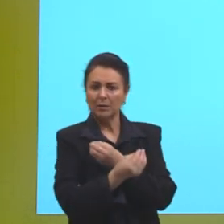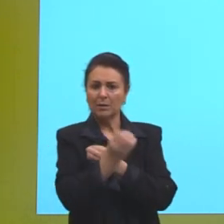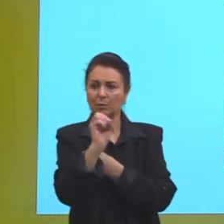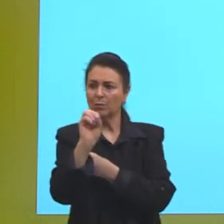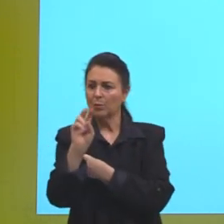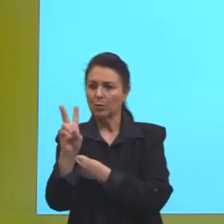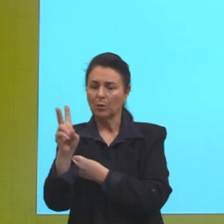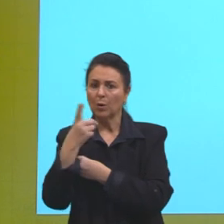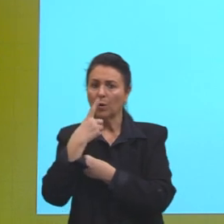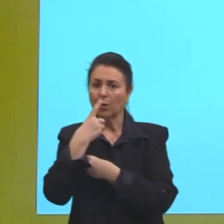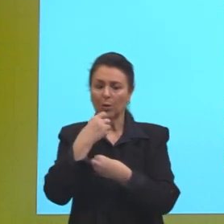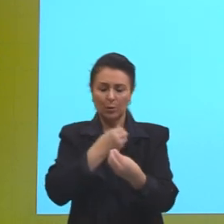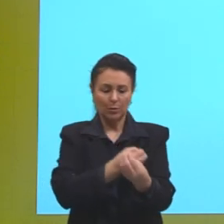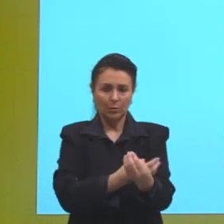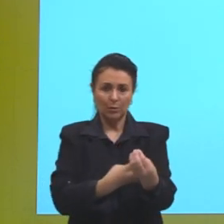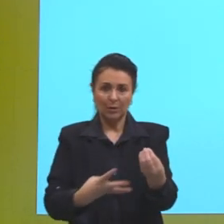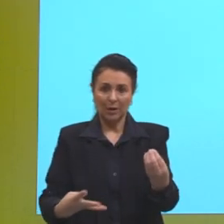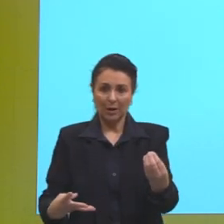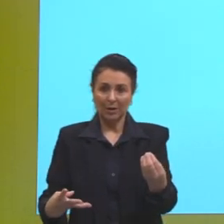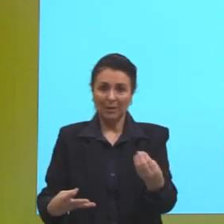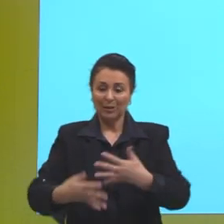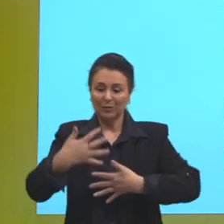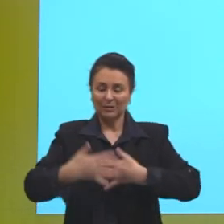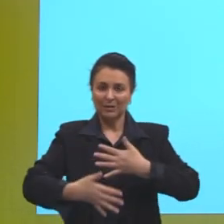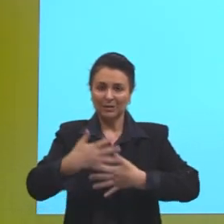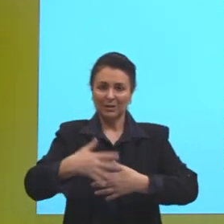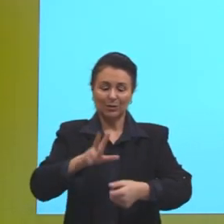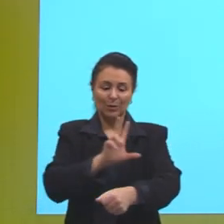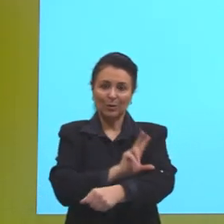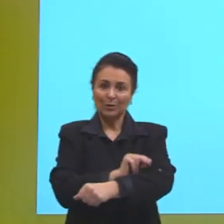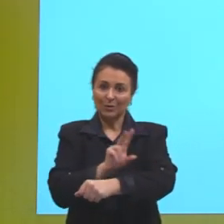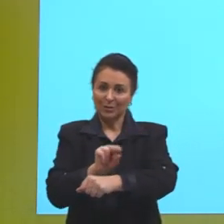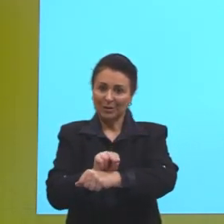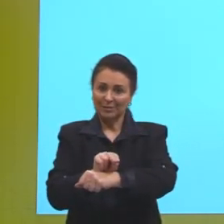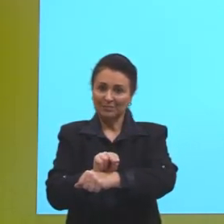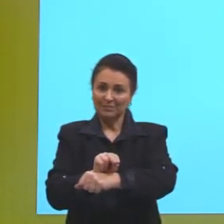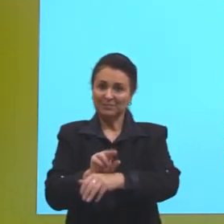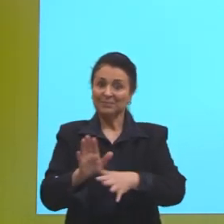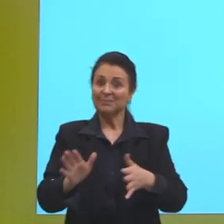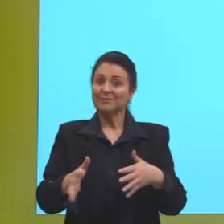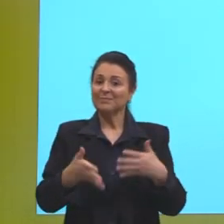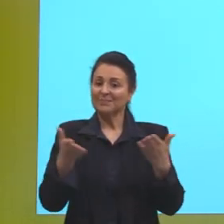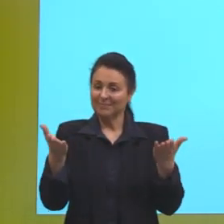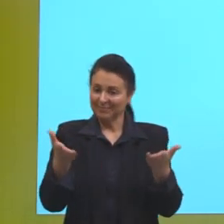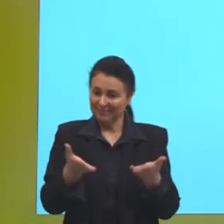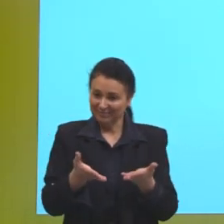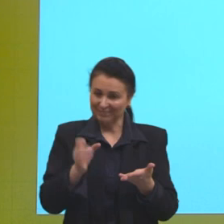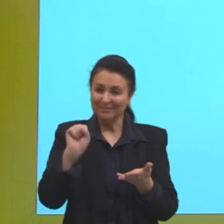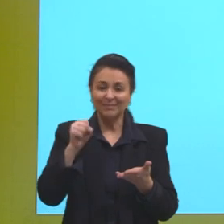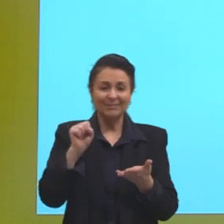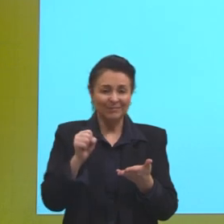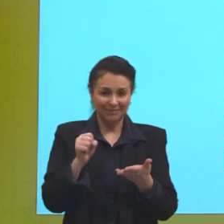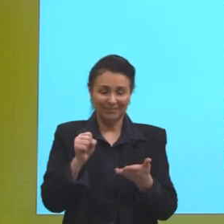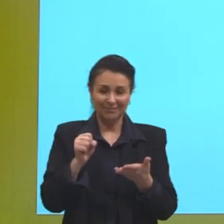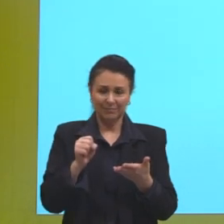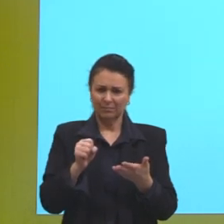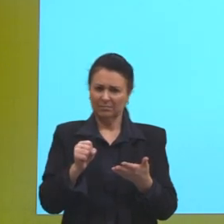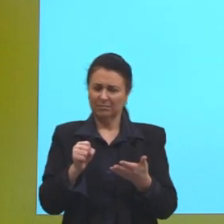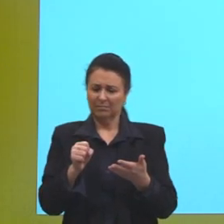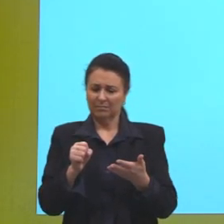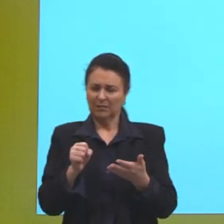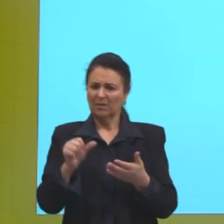sangue para o tecido muscular. Olha só, chegou no ponto interessante. Será